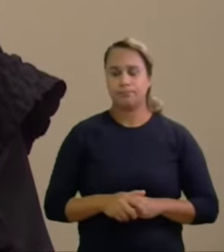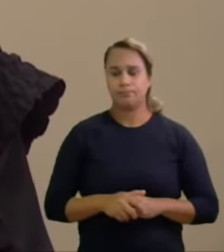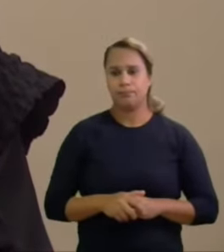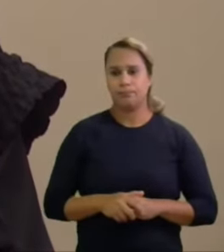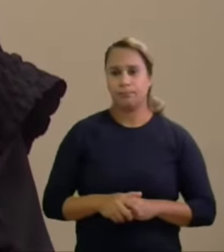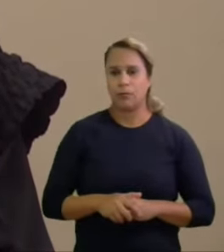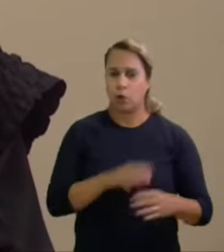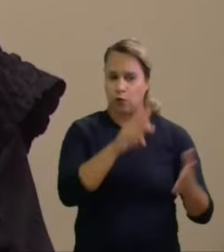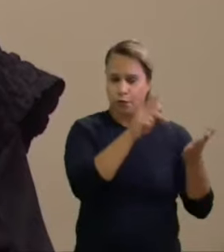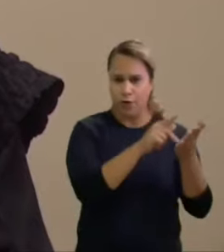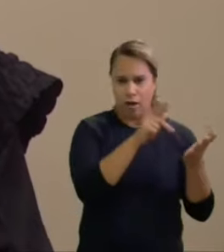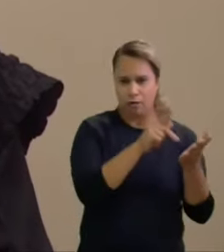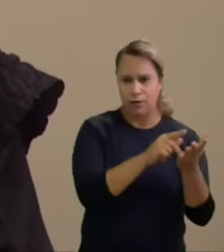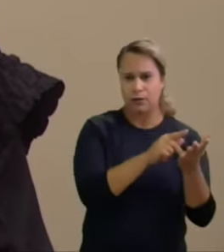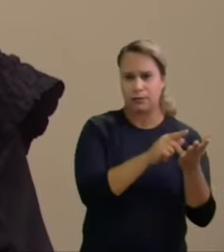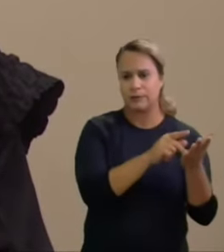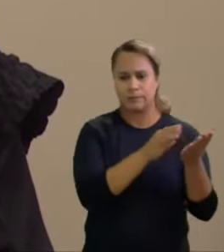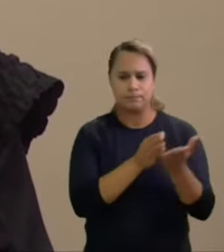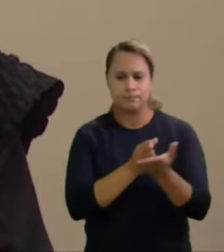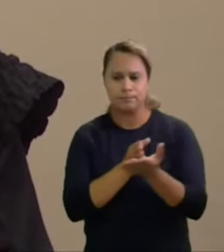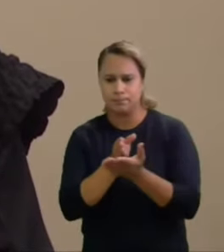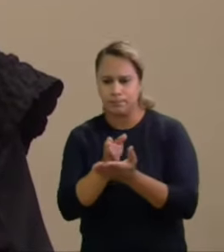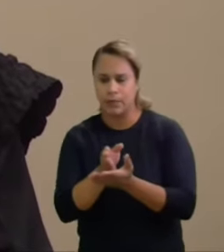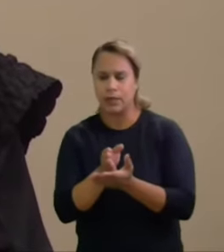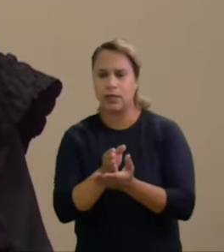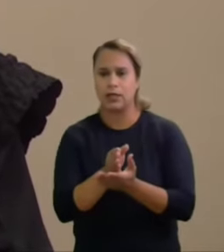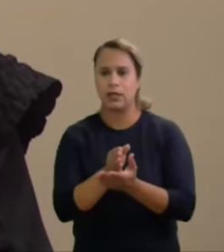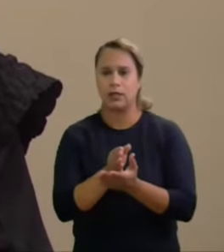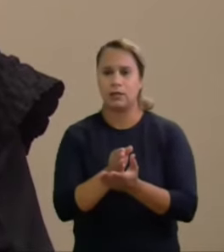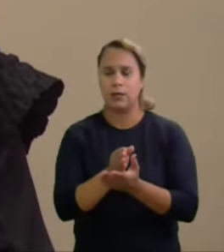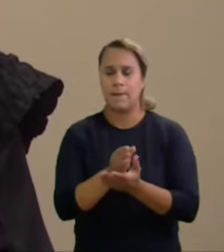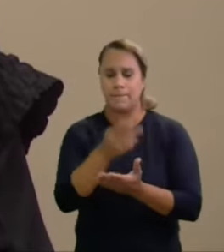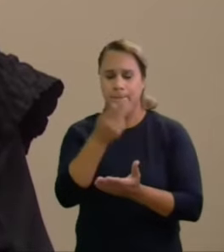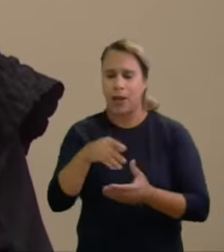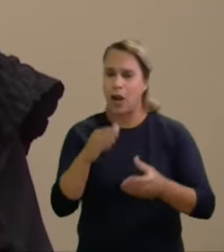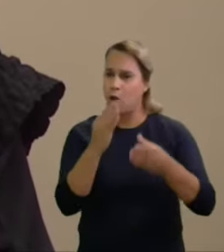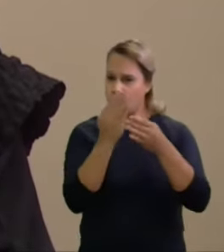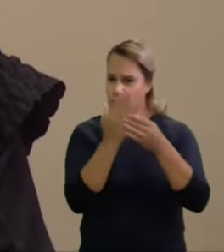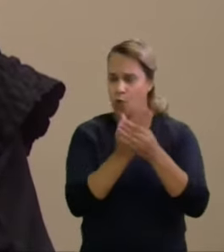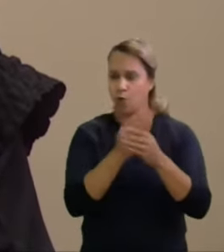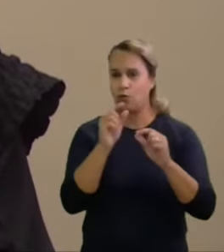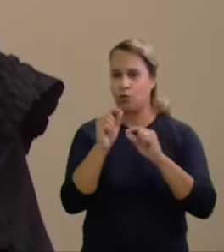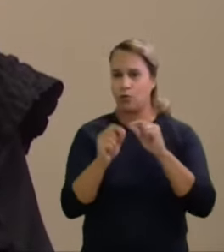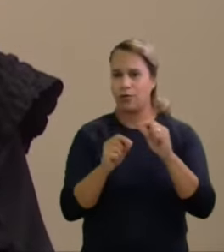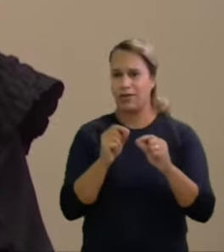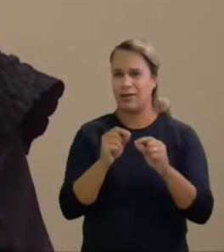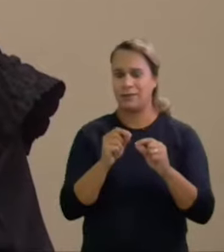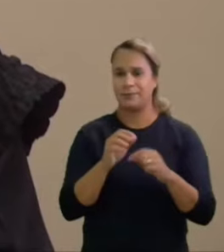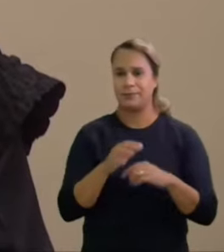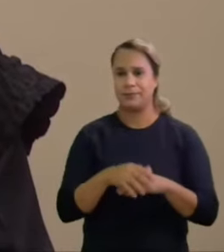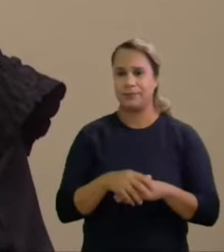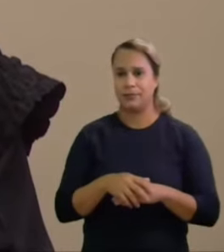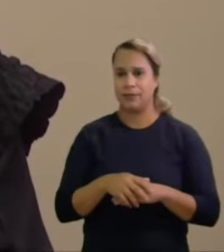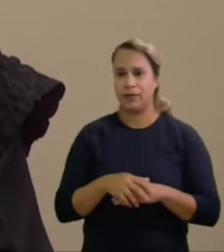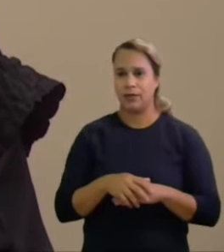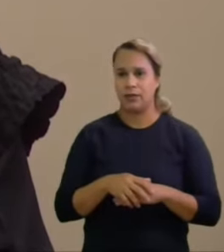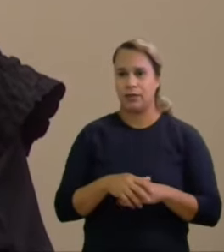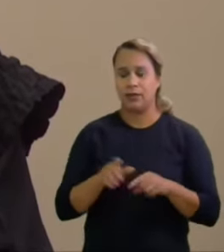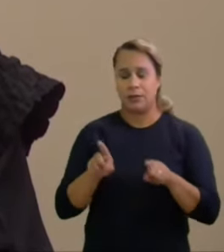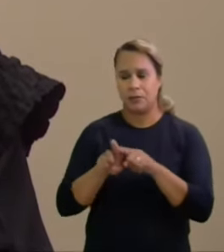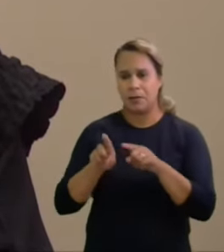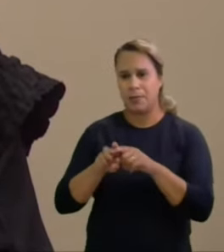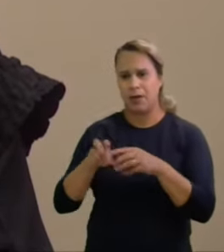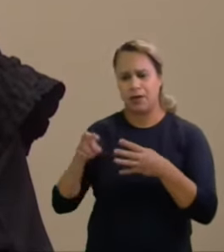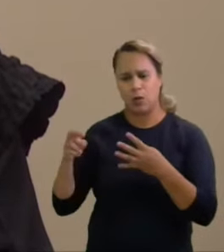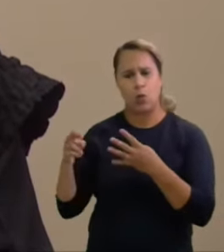fática delineada nestes autos e o caso estampado no recurso que acabou por caçar o